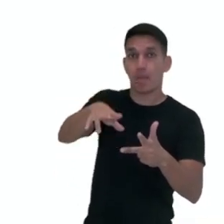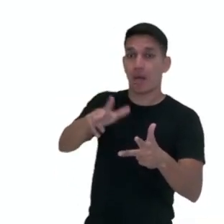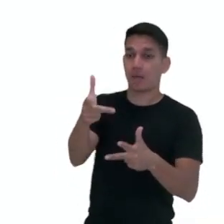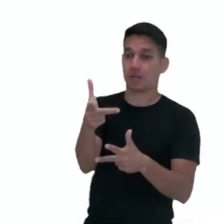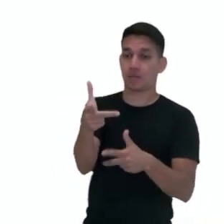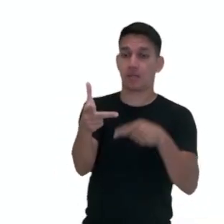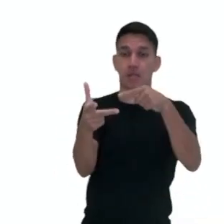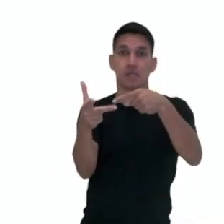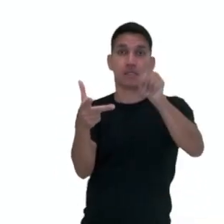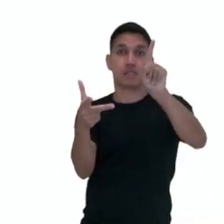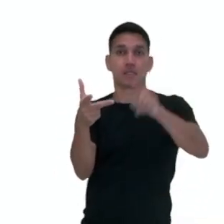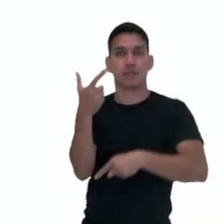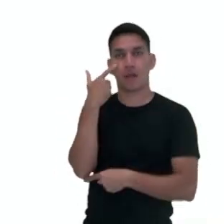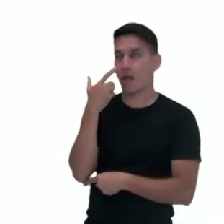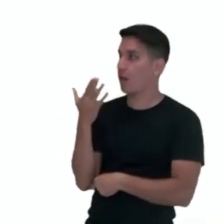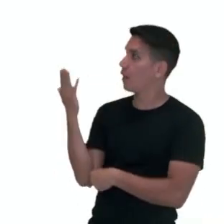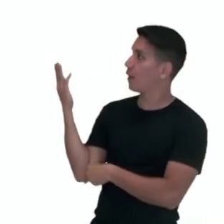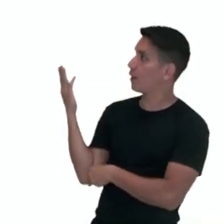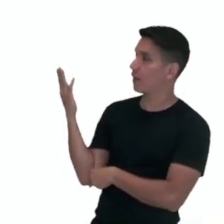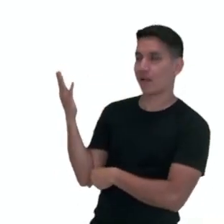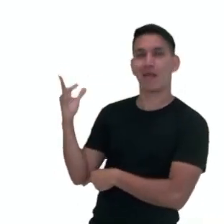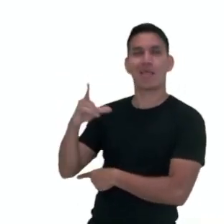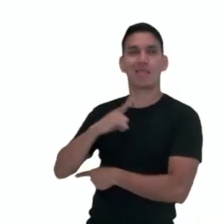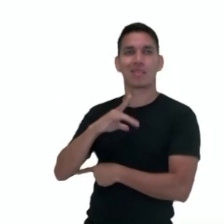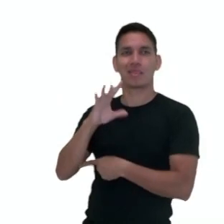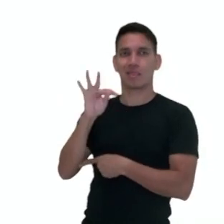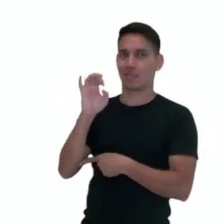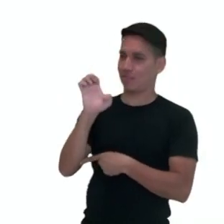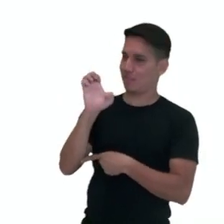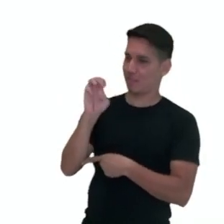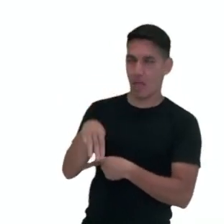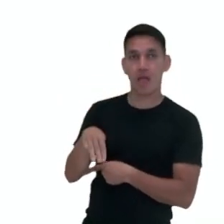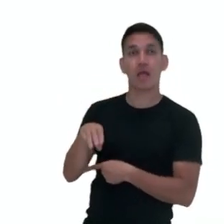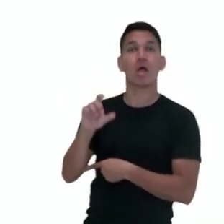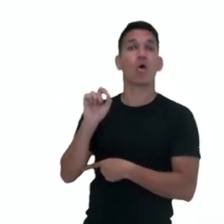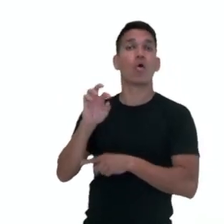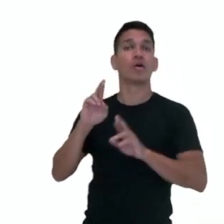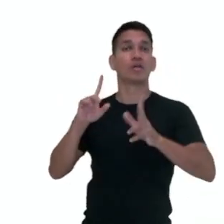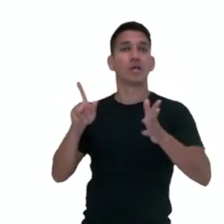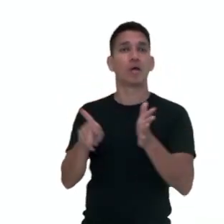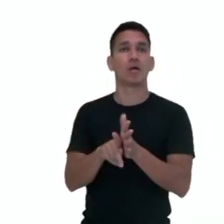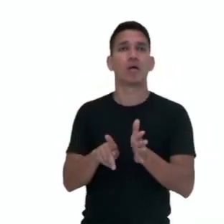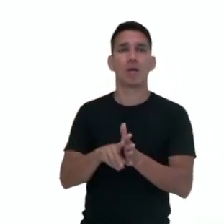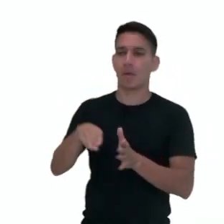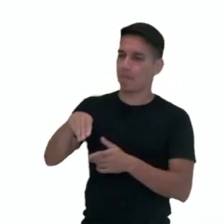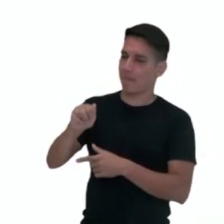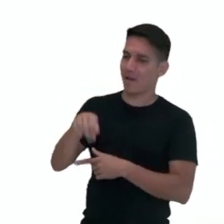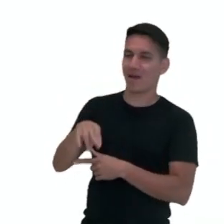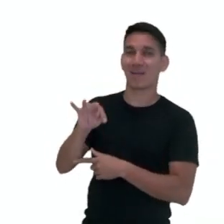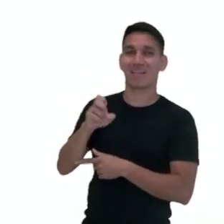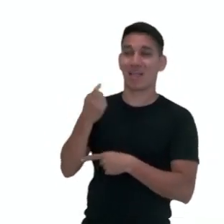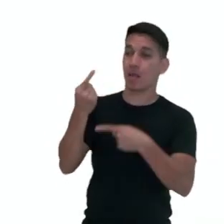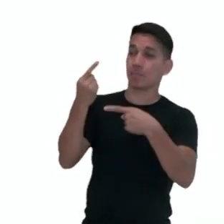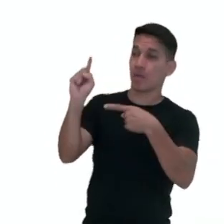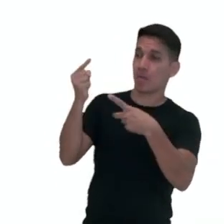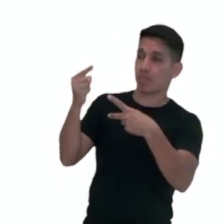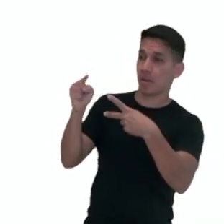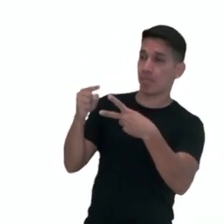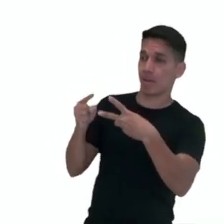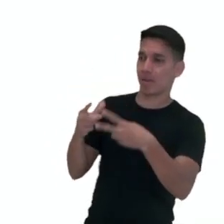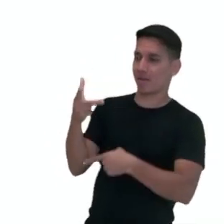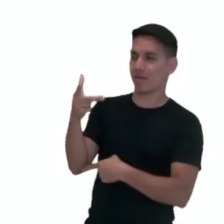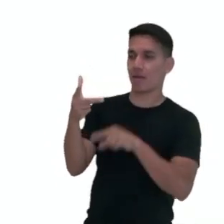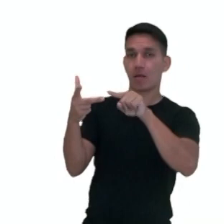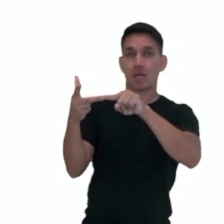agudo. Diferente de ele tem, que não vai levar acento. Já no plural, eles mantêm com acento circunflexo. Ele